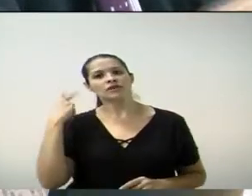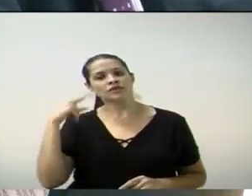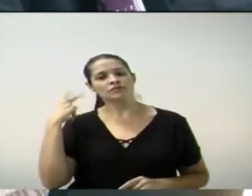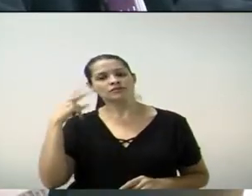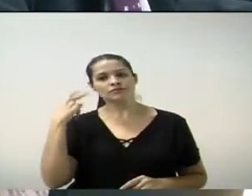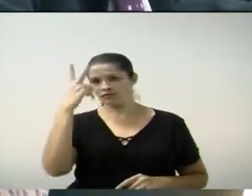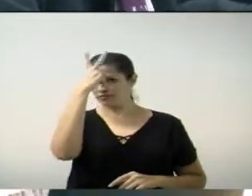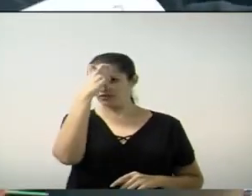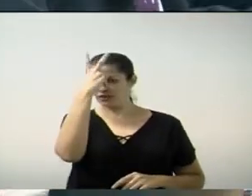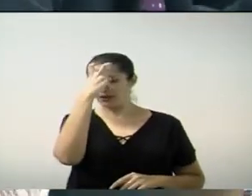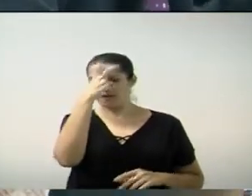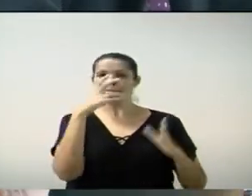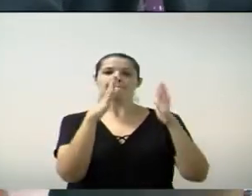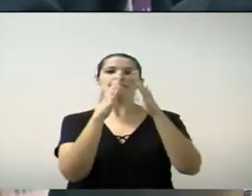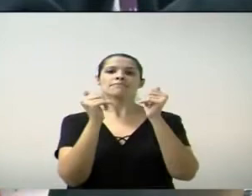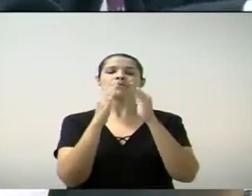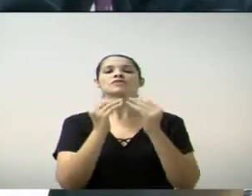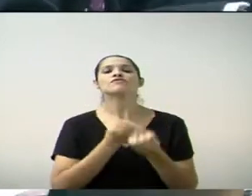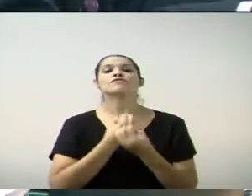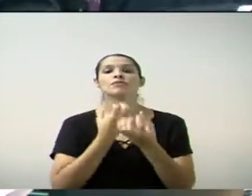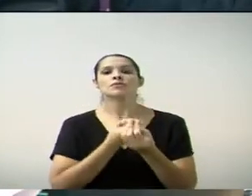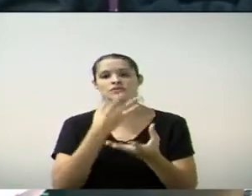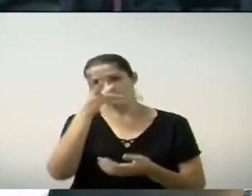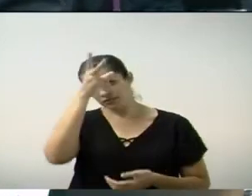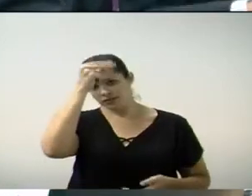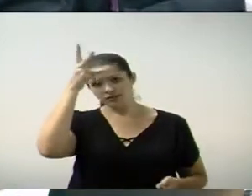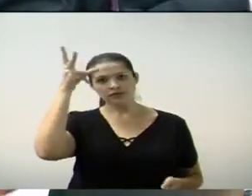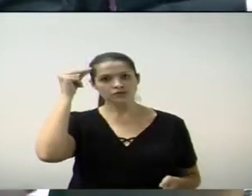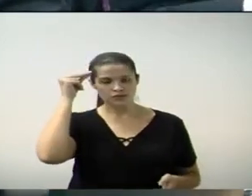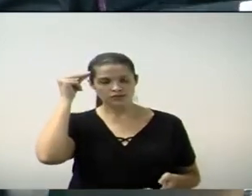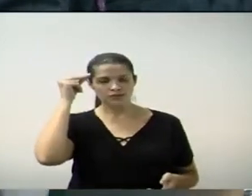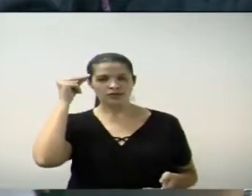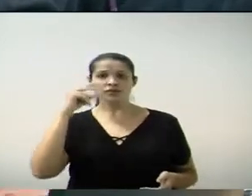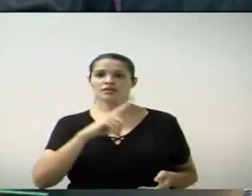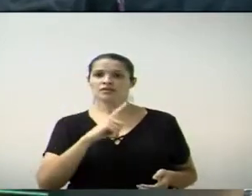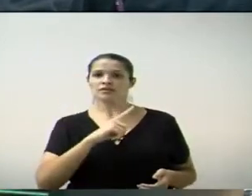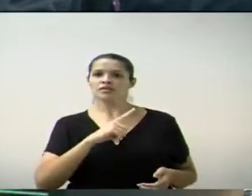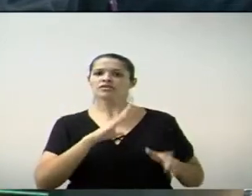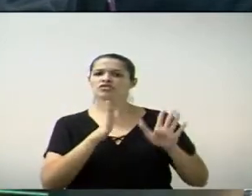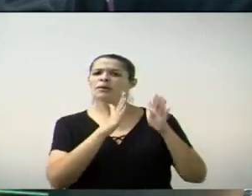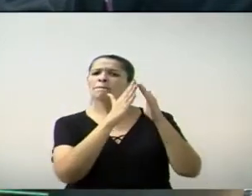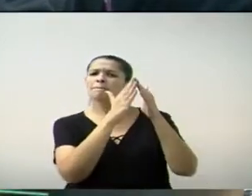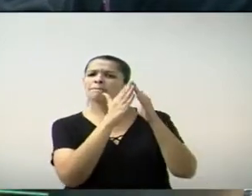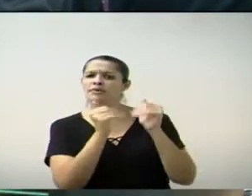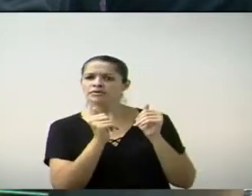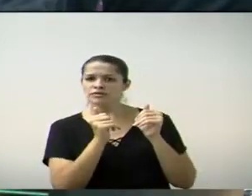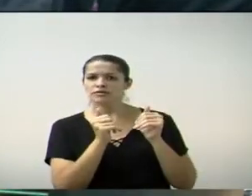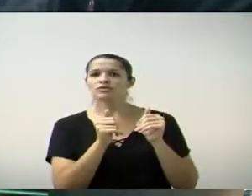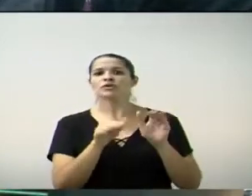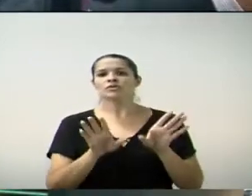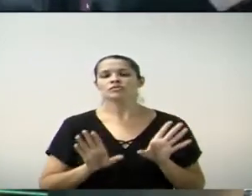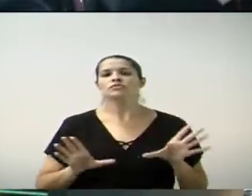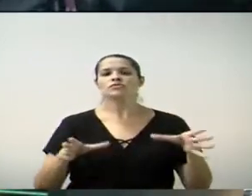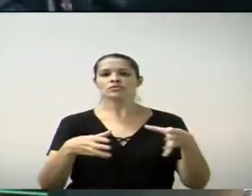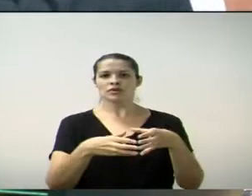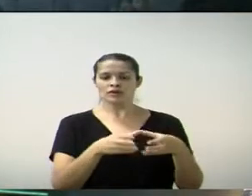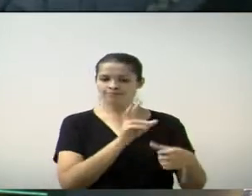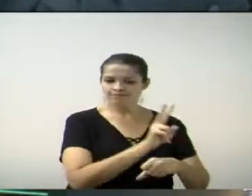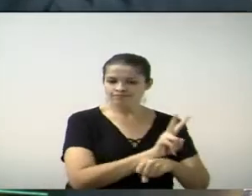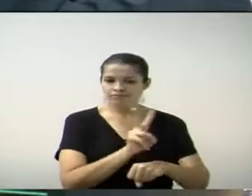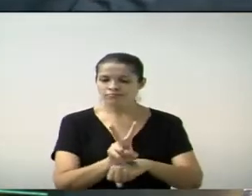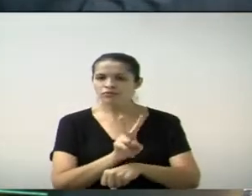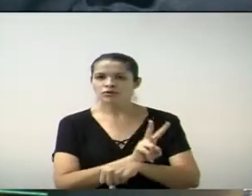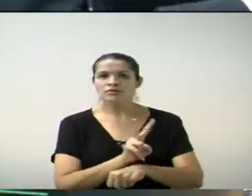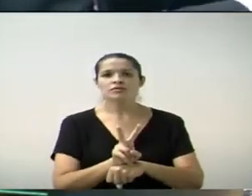Valadão, requerendo informações do executivo sobre a indicação 137, de 17, da implantação do